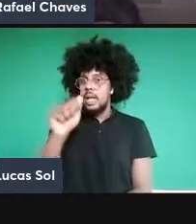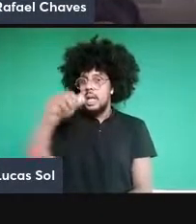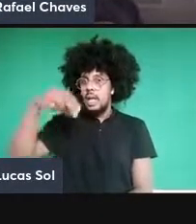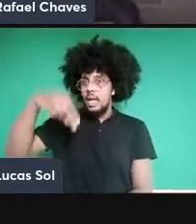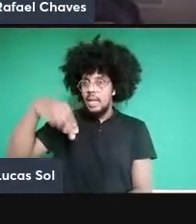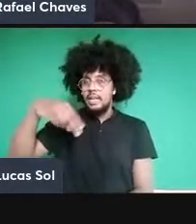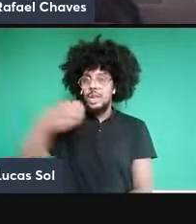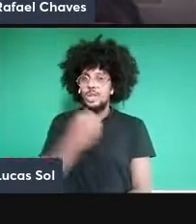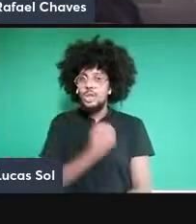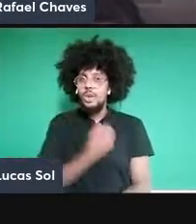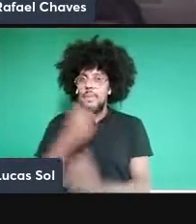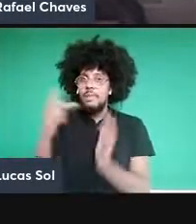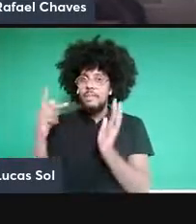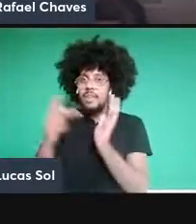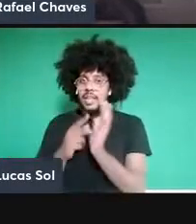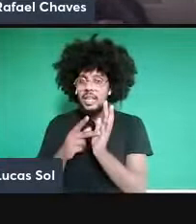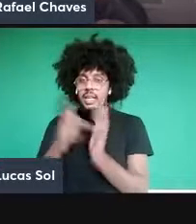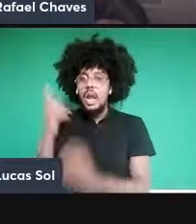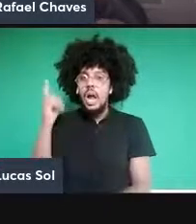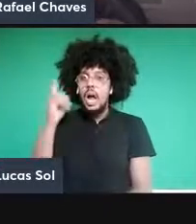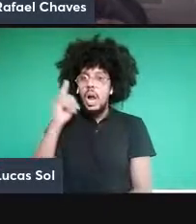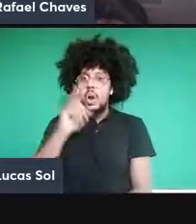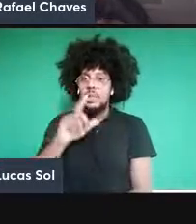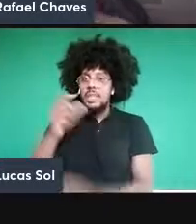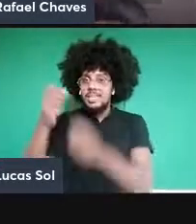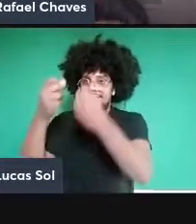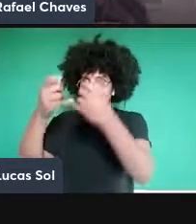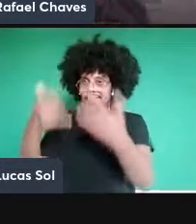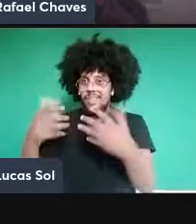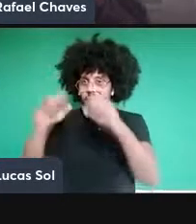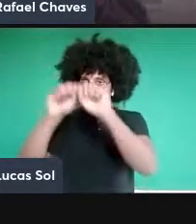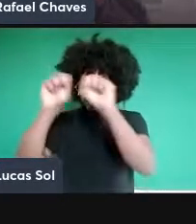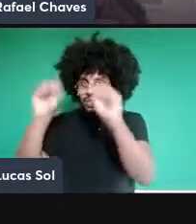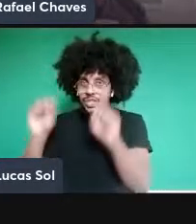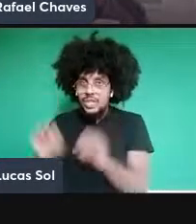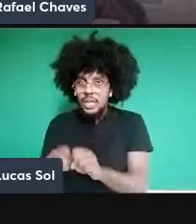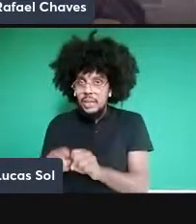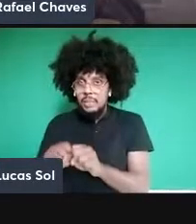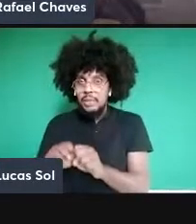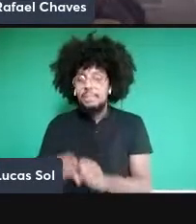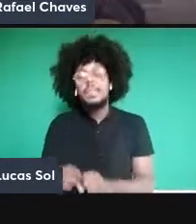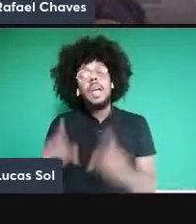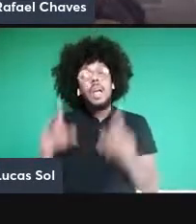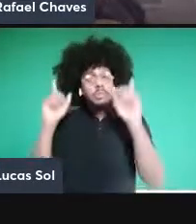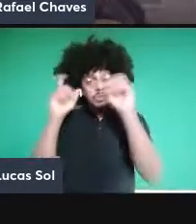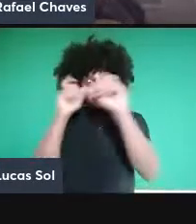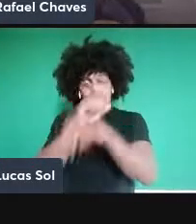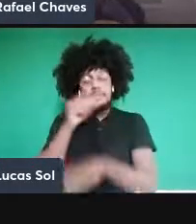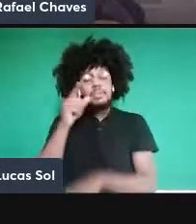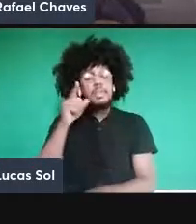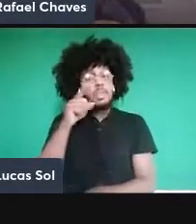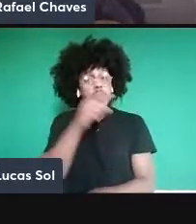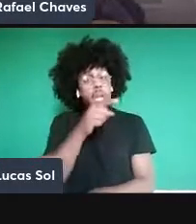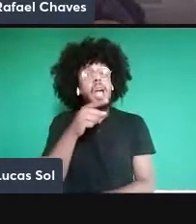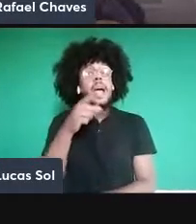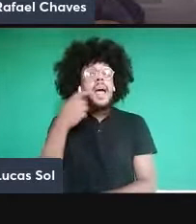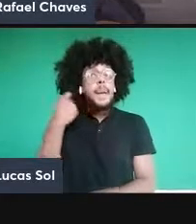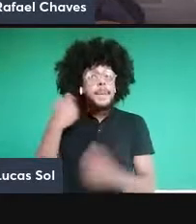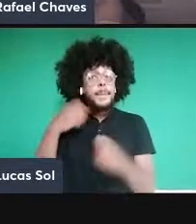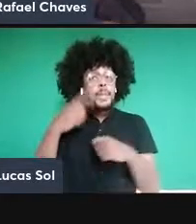sistema de n qubits para dar uma ideia de quão custoso é isso vamos pensar aqui que eu tenha